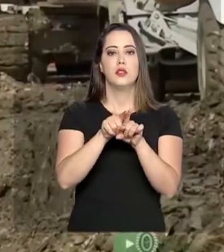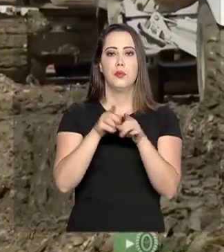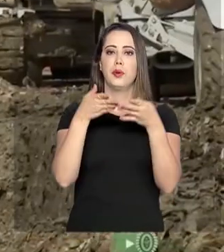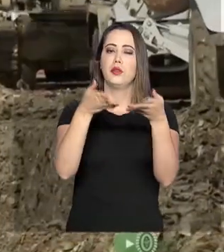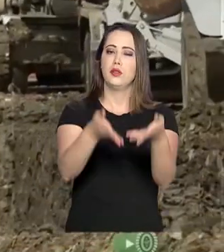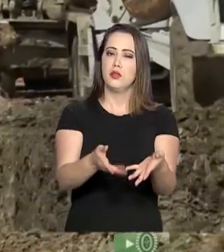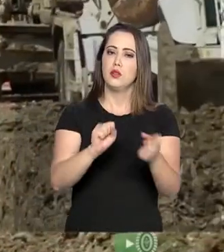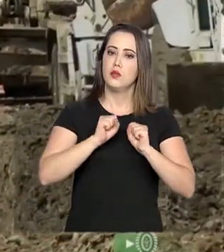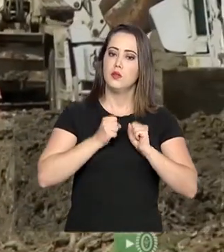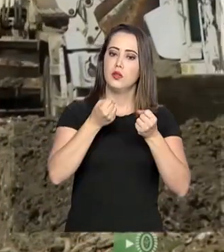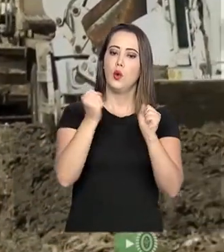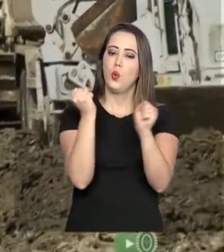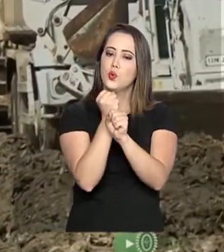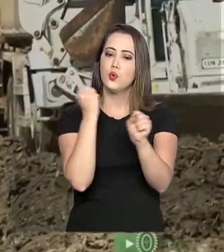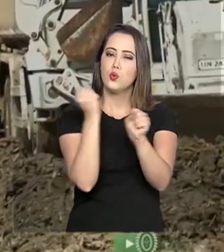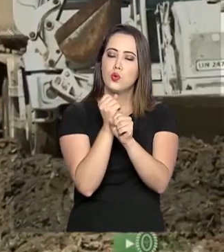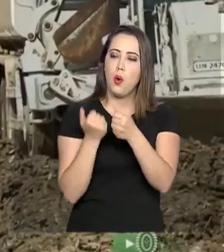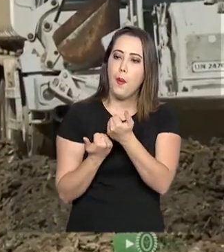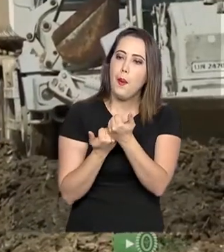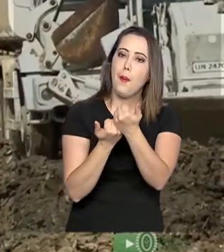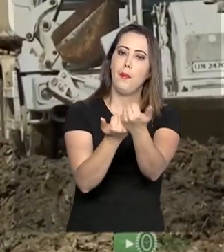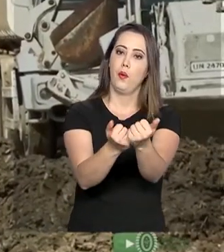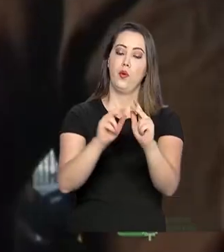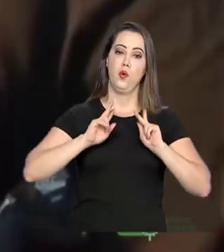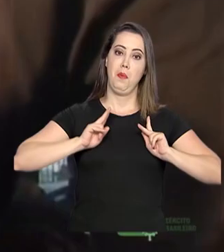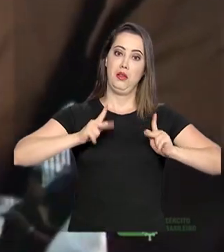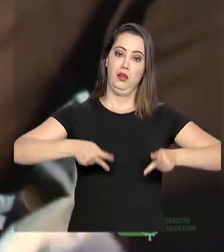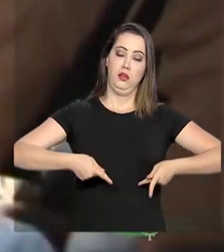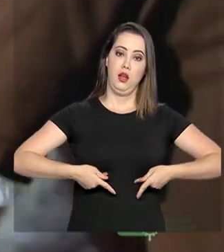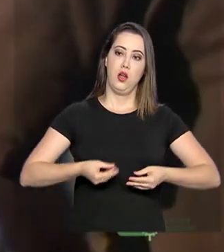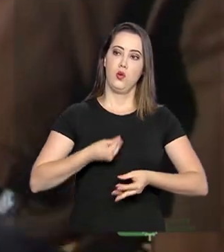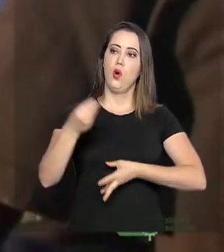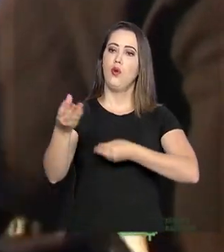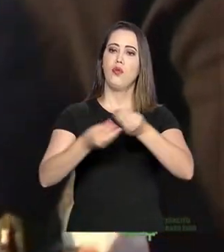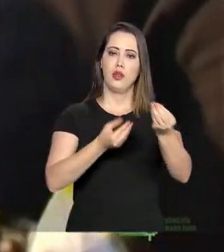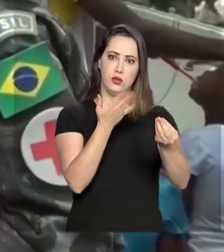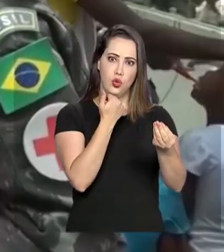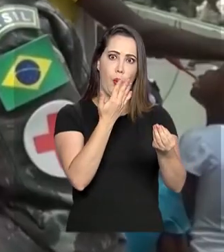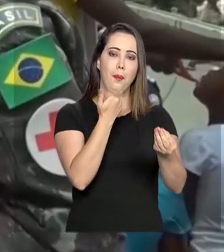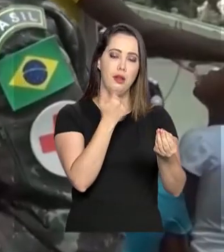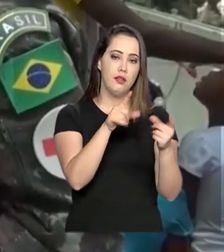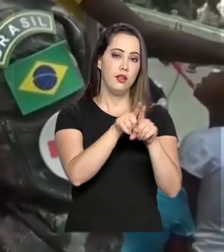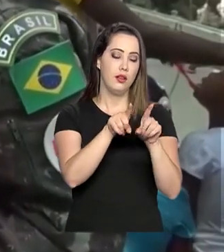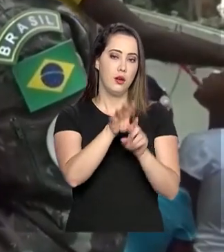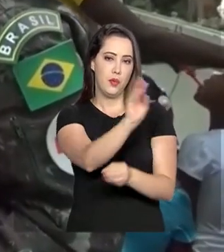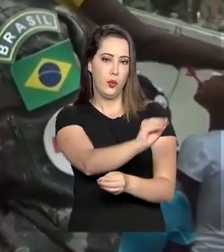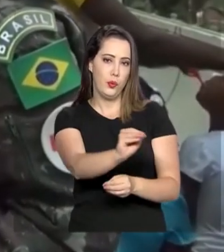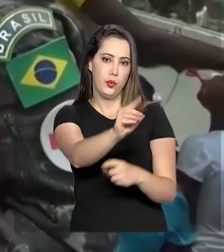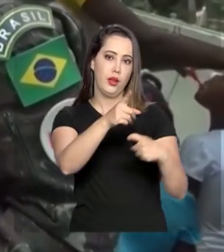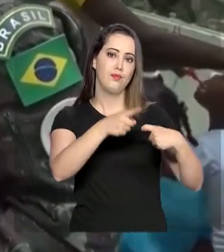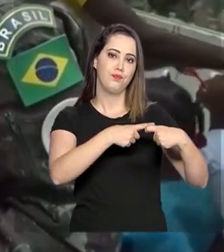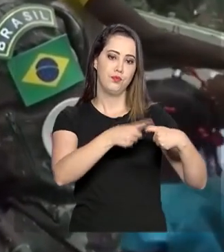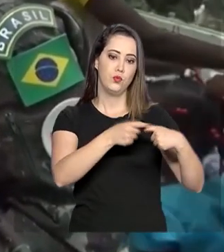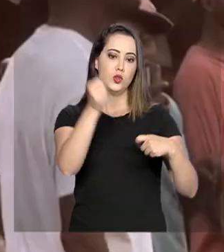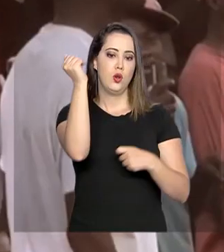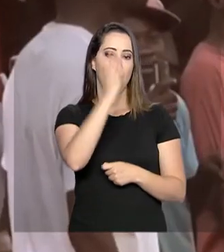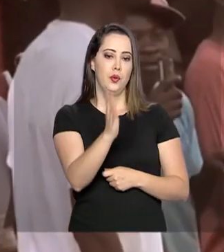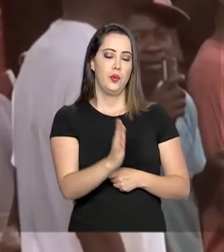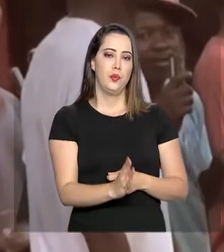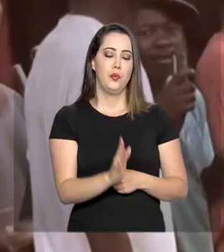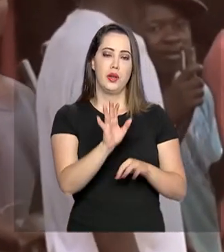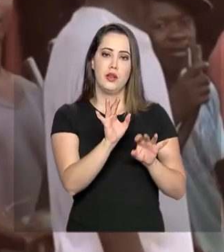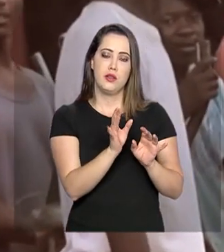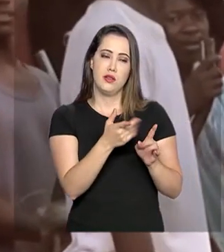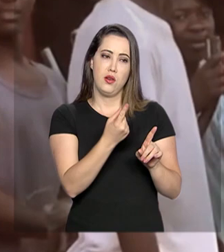desempenhar tarefas de reconstrução e de assistência humanitária, com a distribuição de mantimentos e atendimento médico. O Brasil deixou